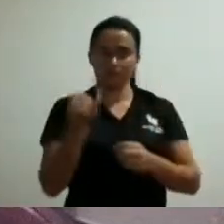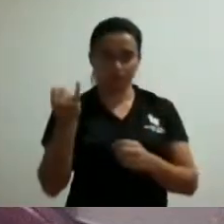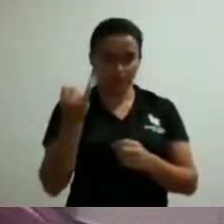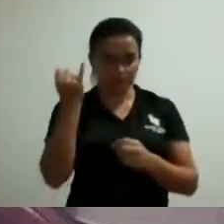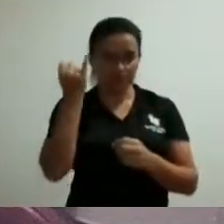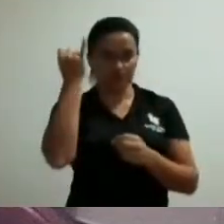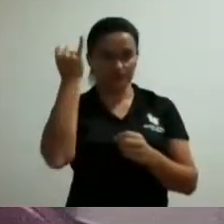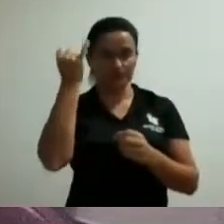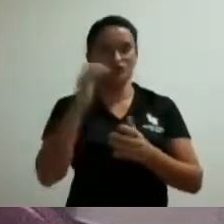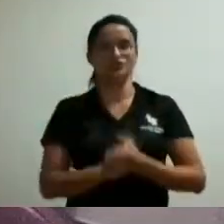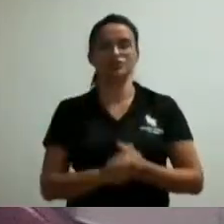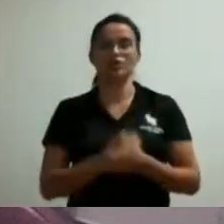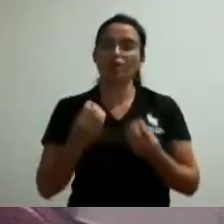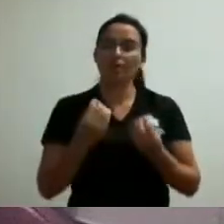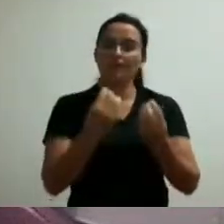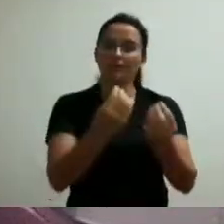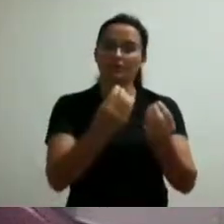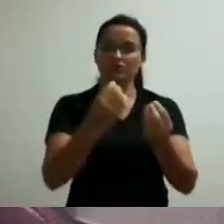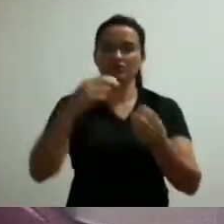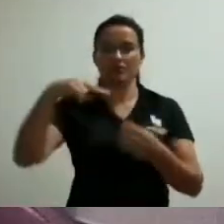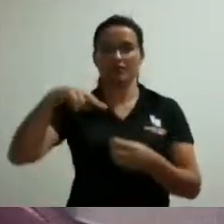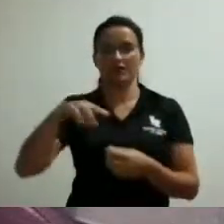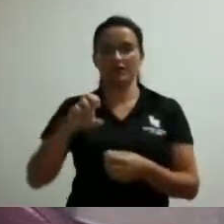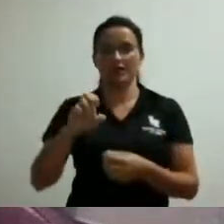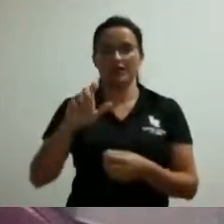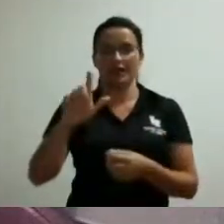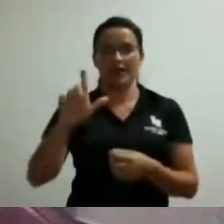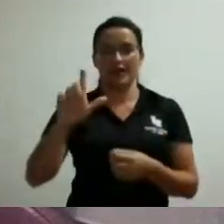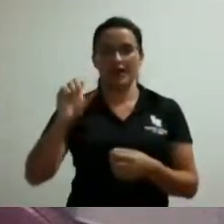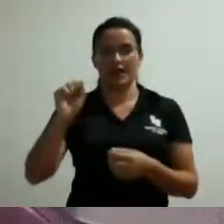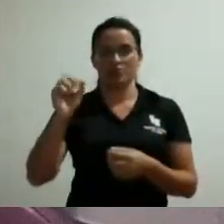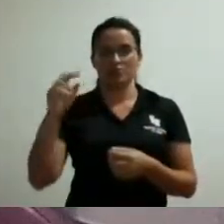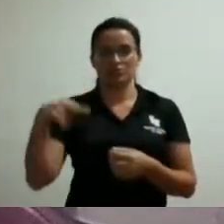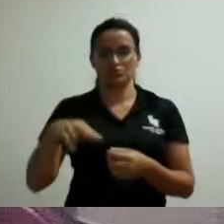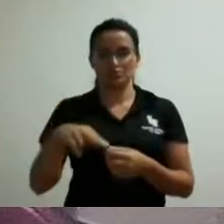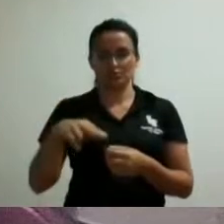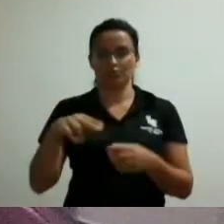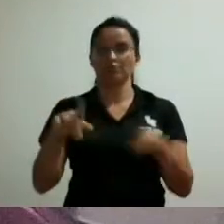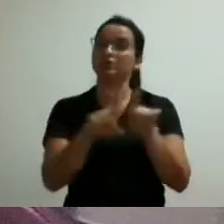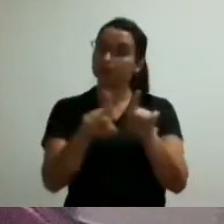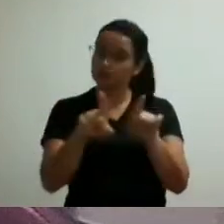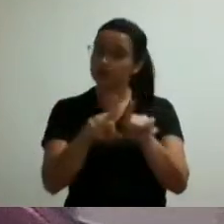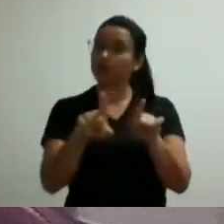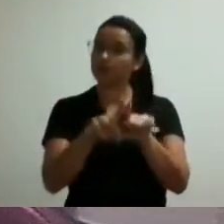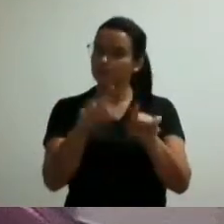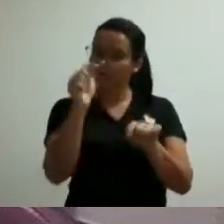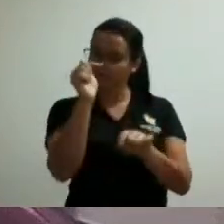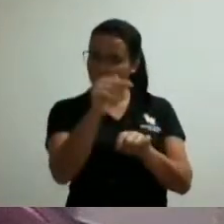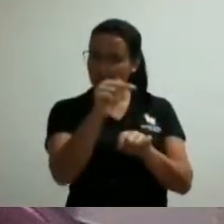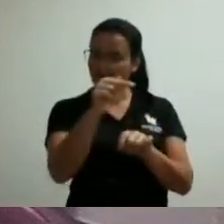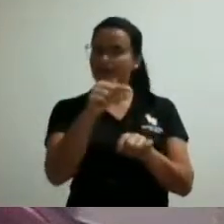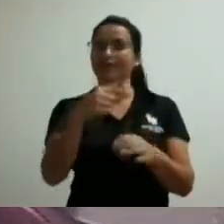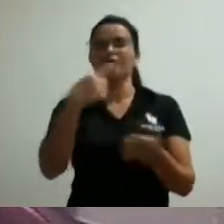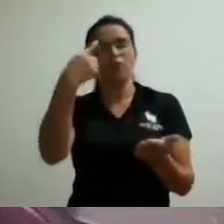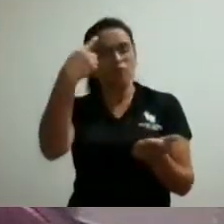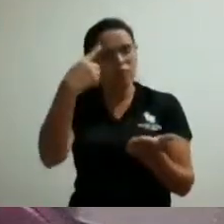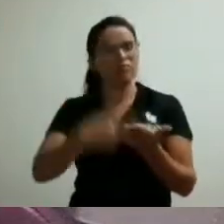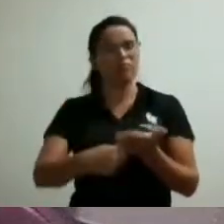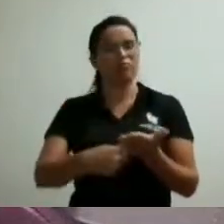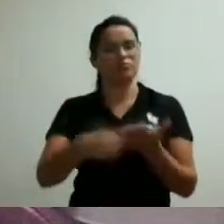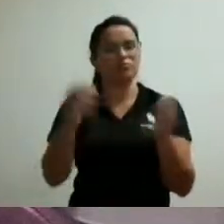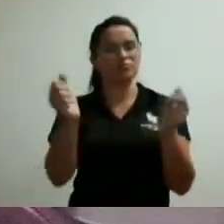Nelson Messias de Moraes que também senhor presidente assumiu conosco naquele momento esse comprometimento em função